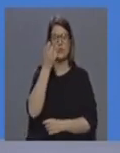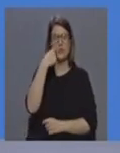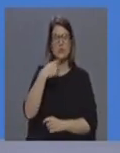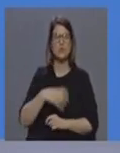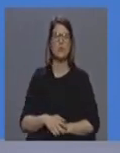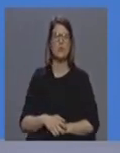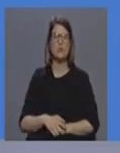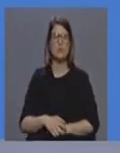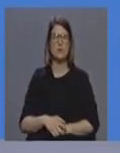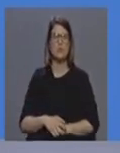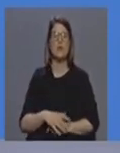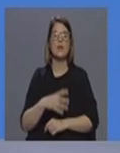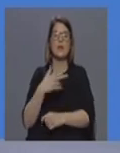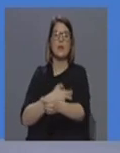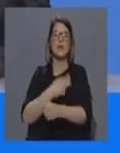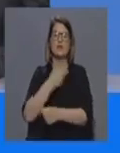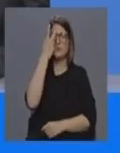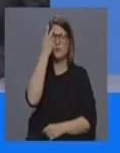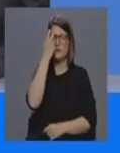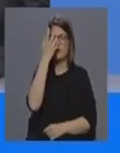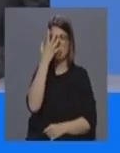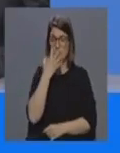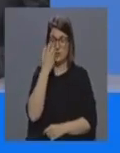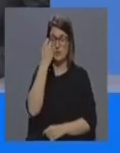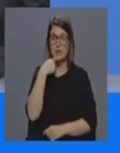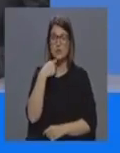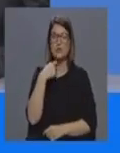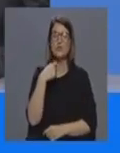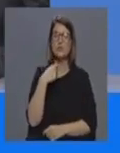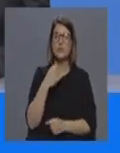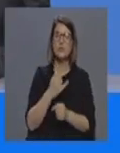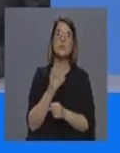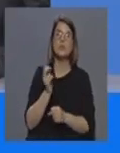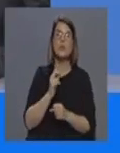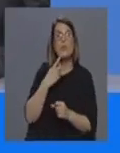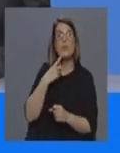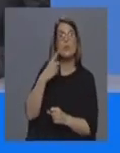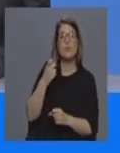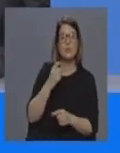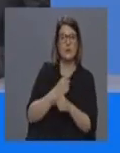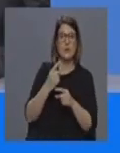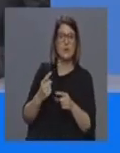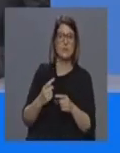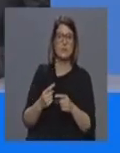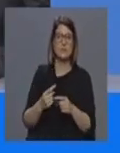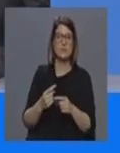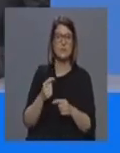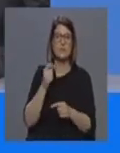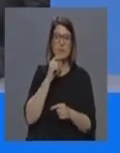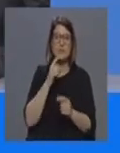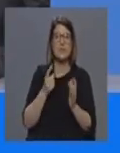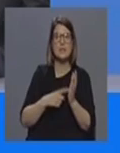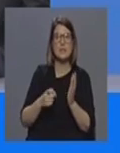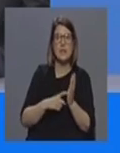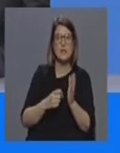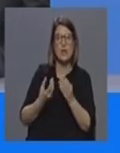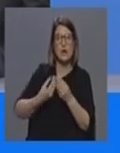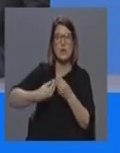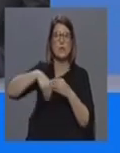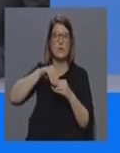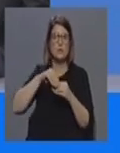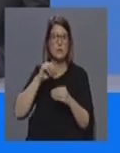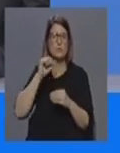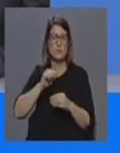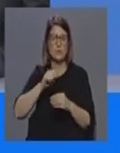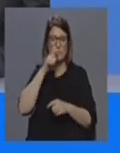A nível de anestesistas a ilha terceira Eu pergunto isto para saber se haverá eventualmente uma necessidade de reforço dos recursos